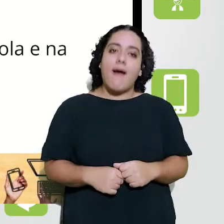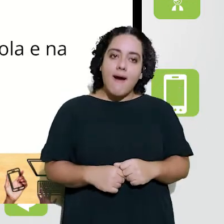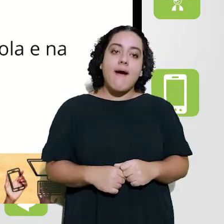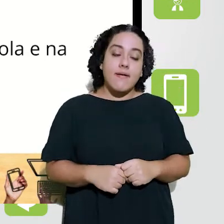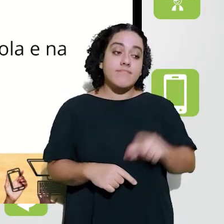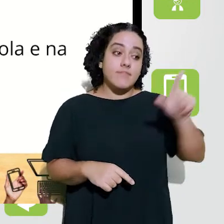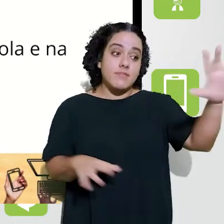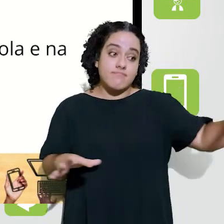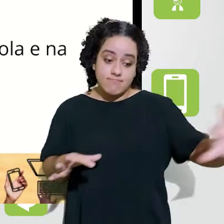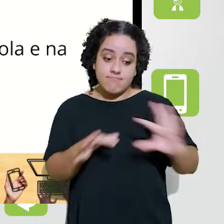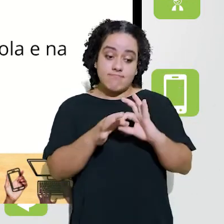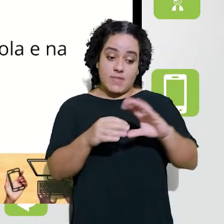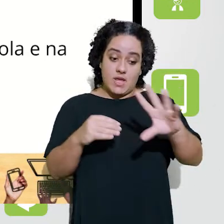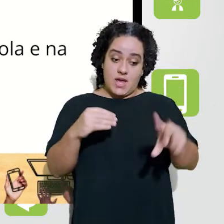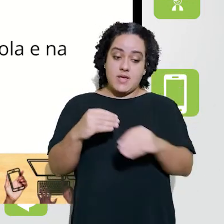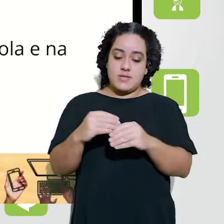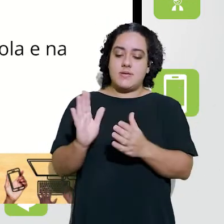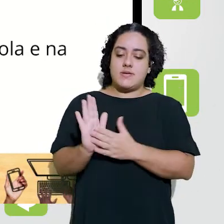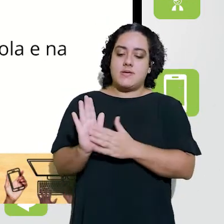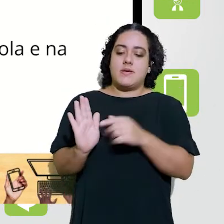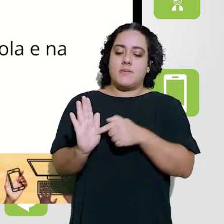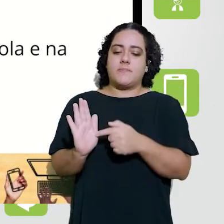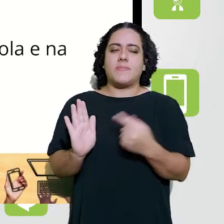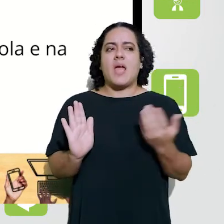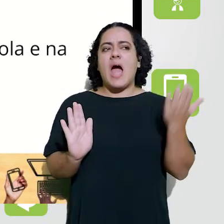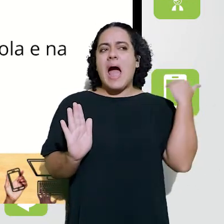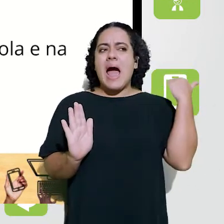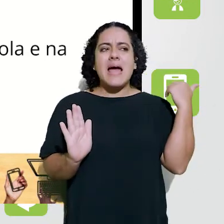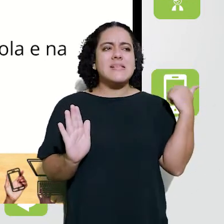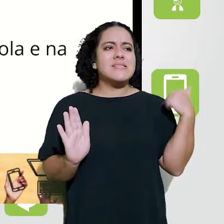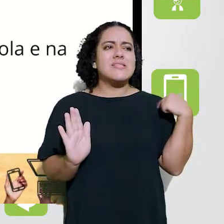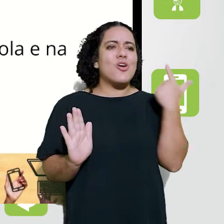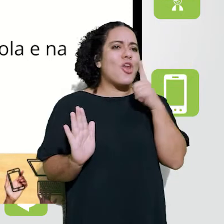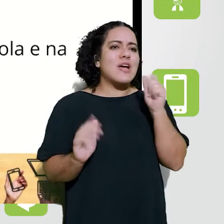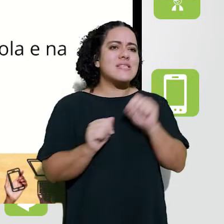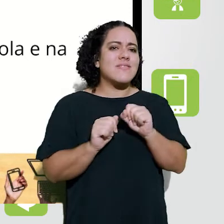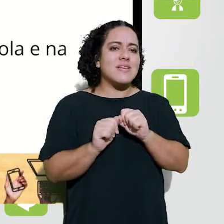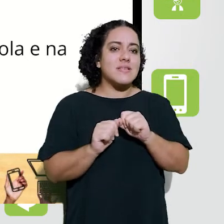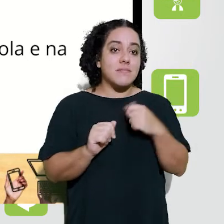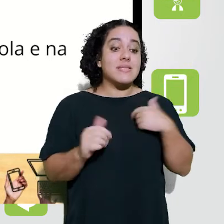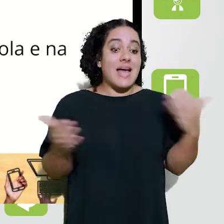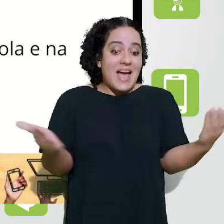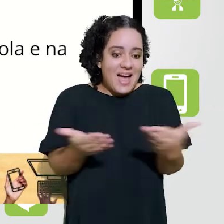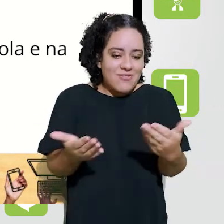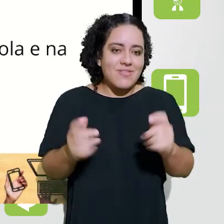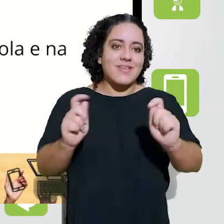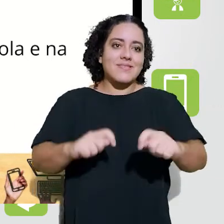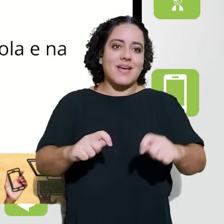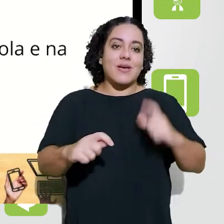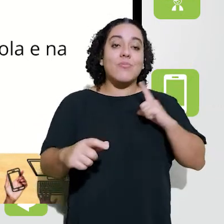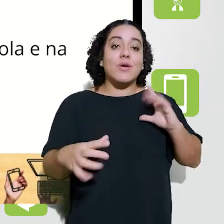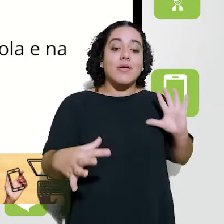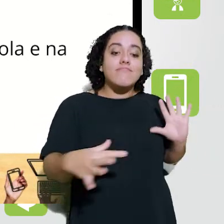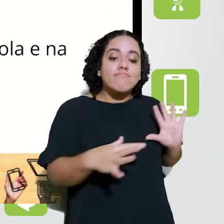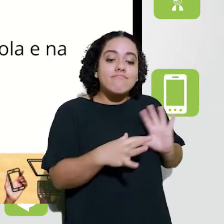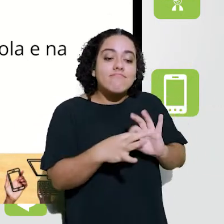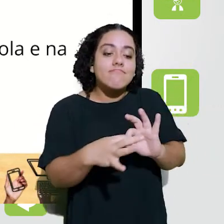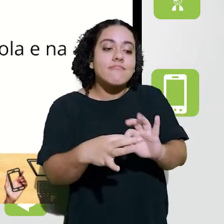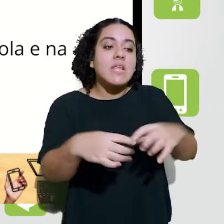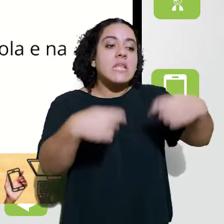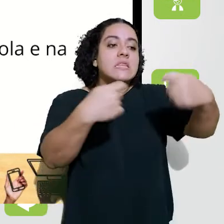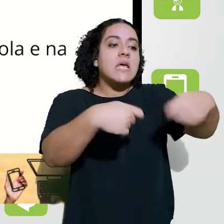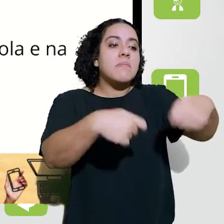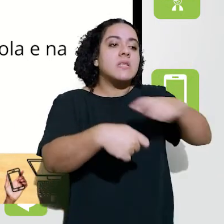mais exitosa, eu posso trazer essa proposta que não foi efetuada lá atrás para agora